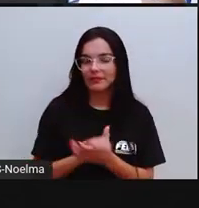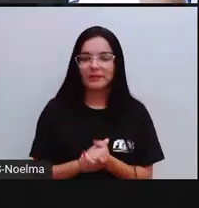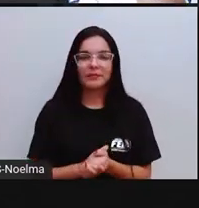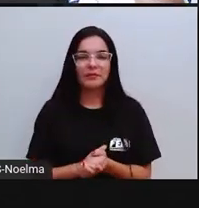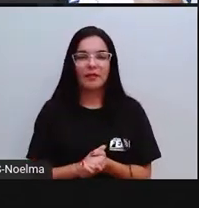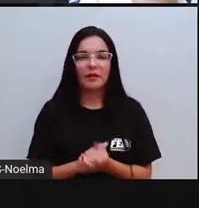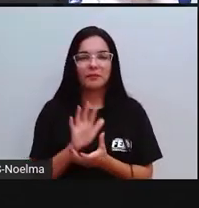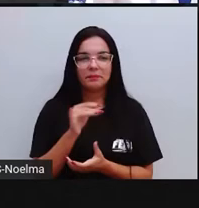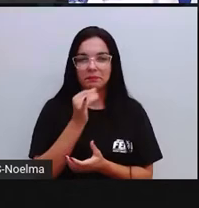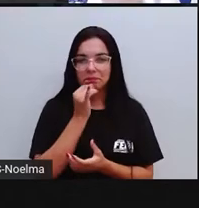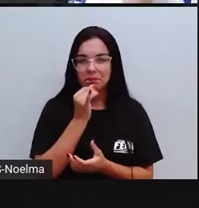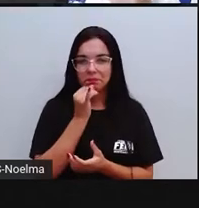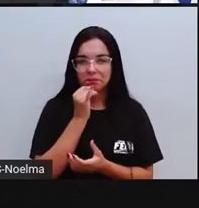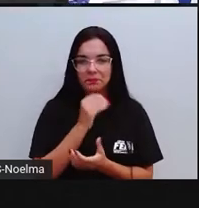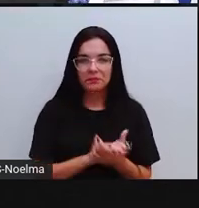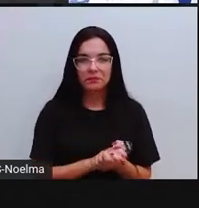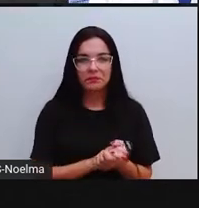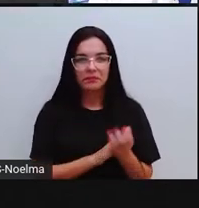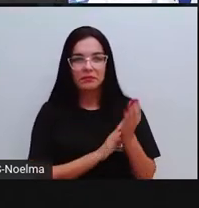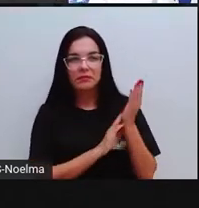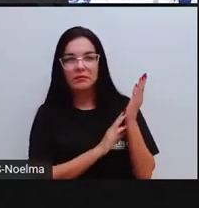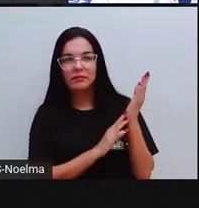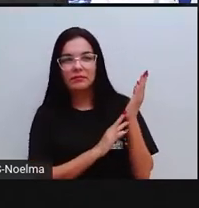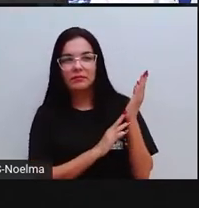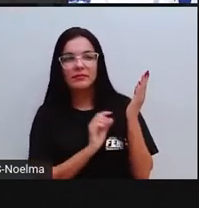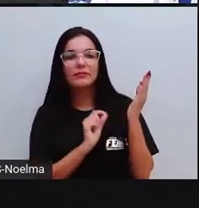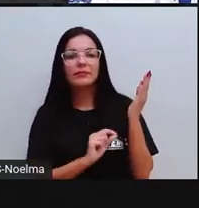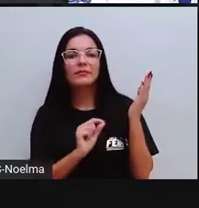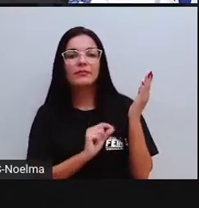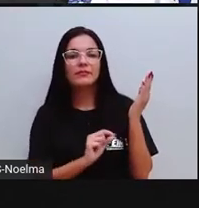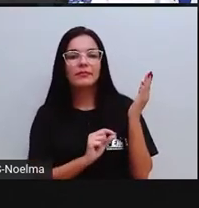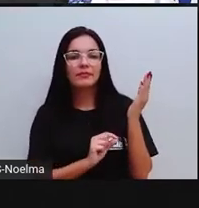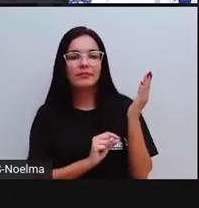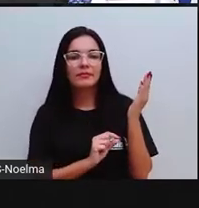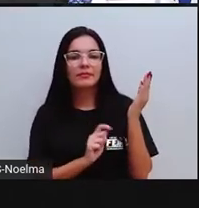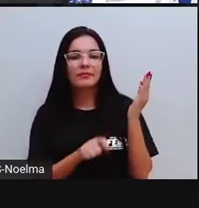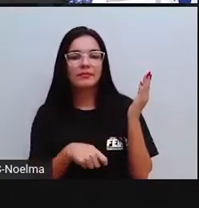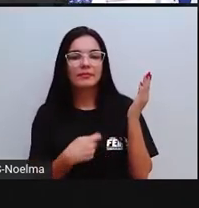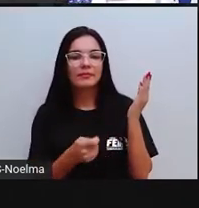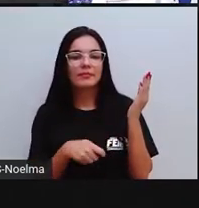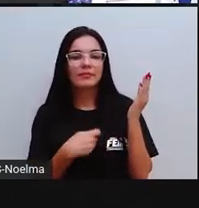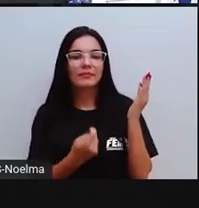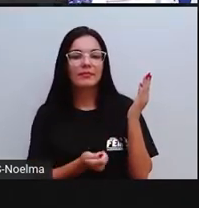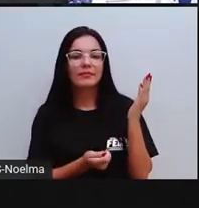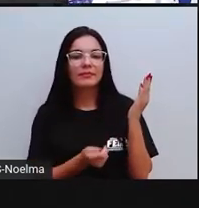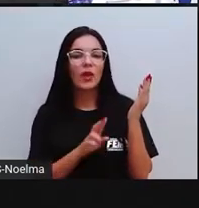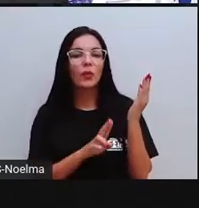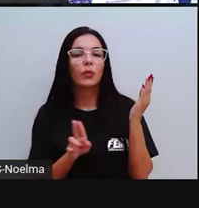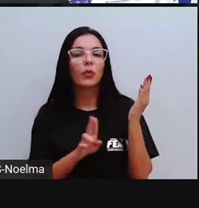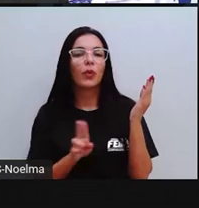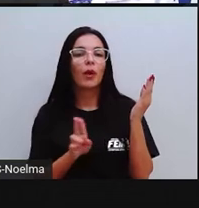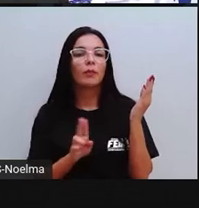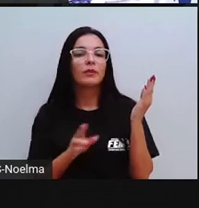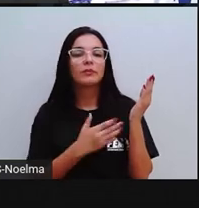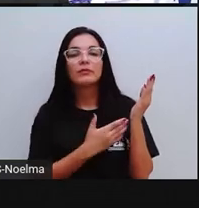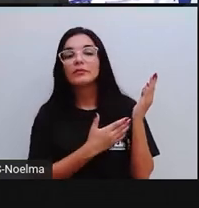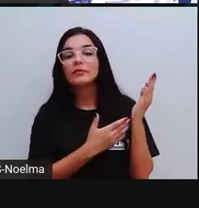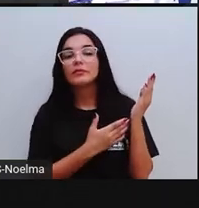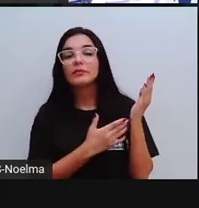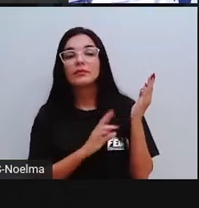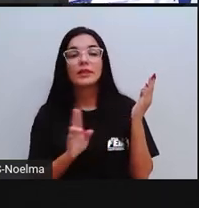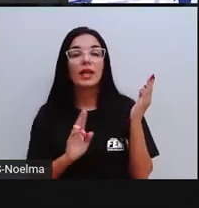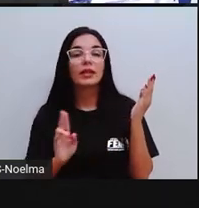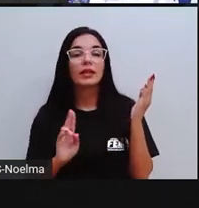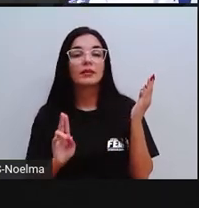Então, por exemplo, nós temos essa figura aqui, que é a figura, qual é o nome dessa figura, segundo ano?